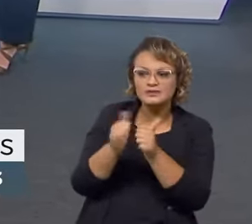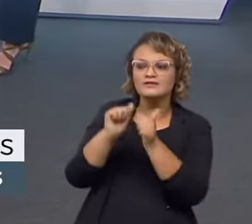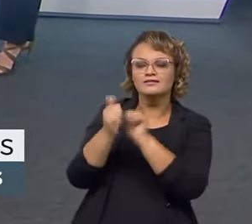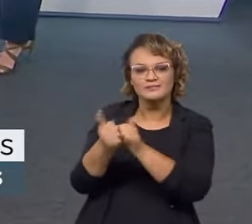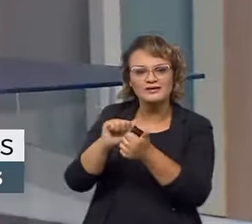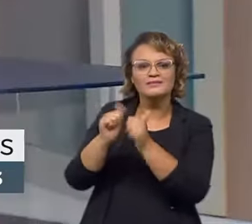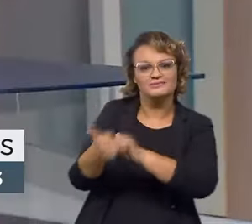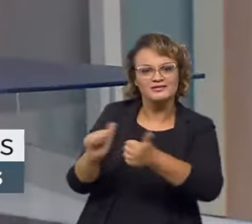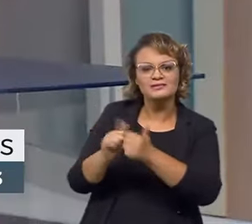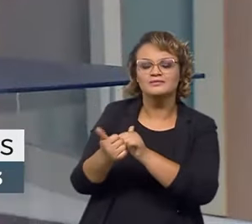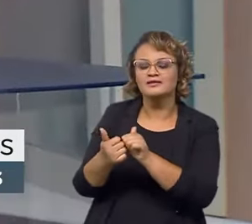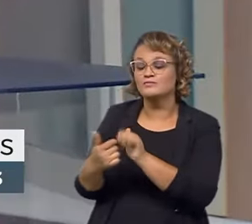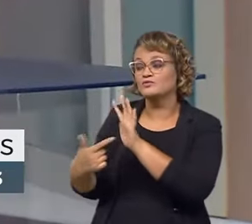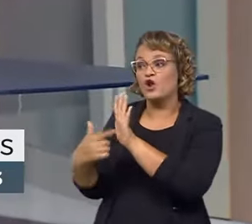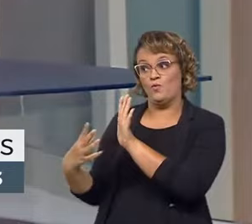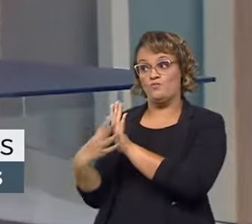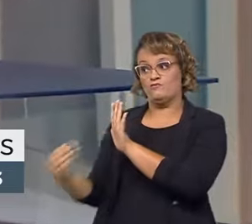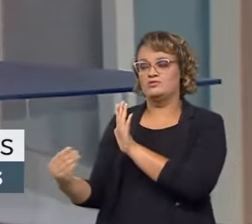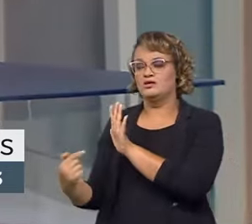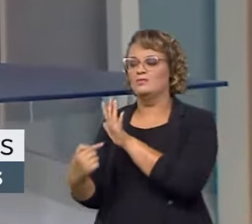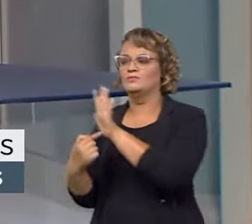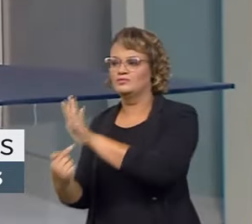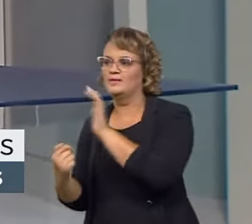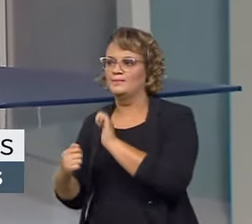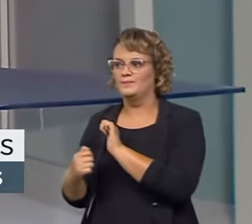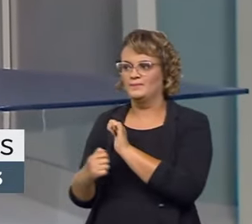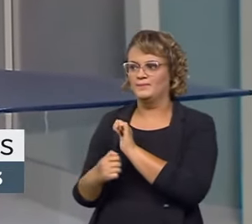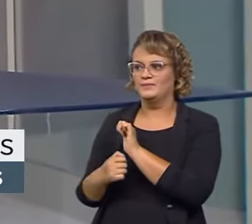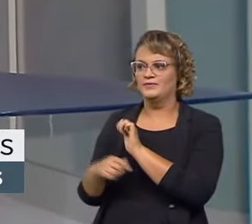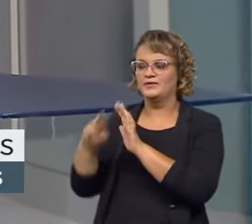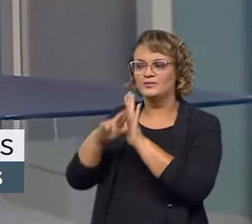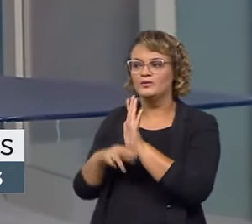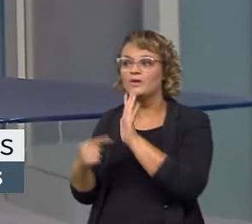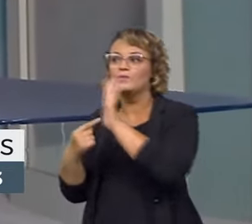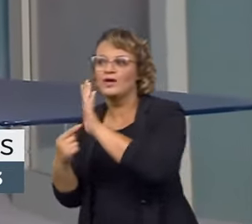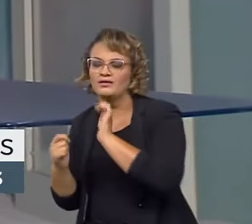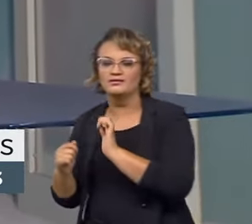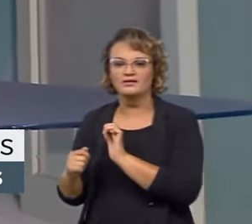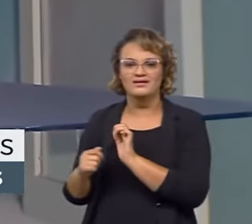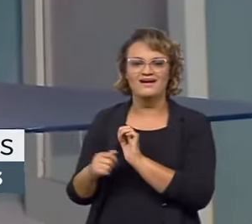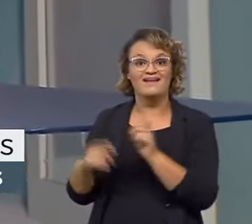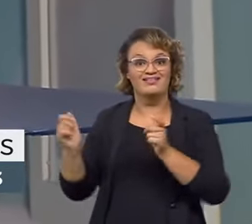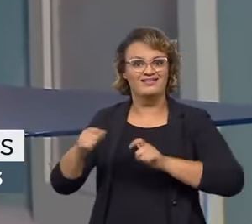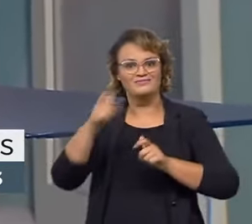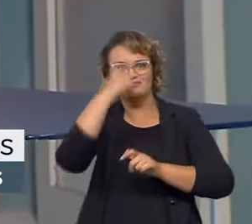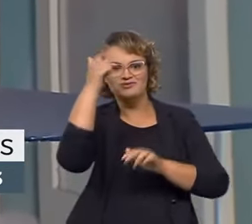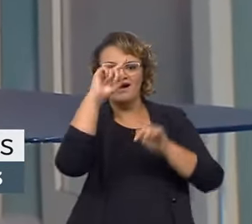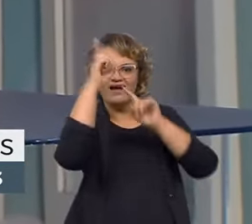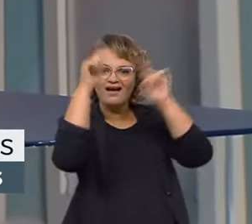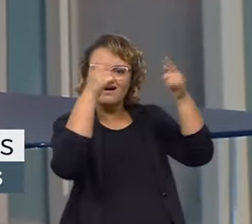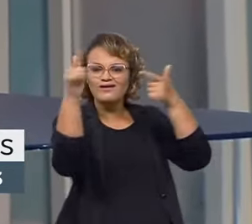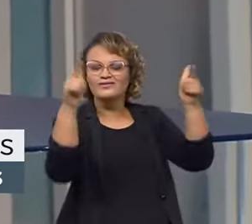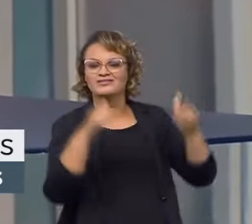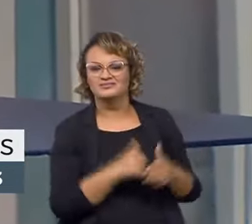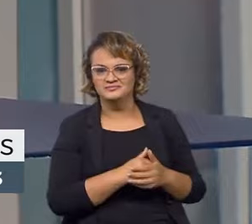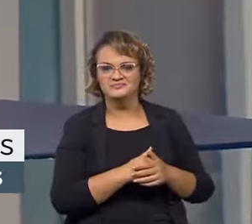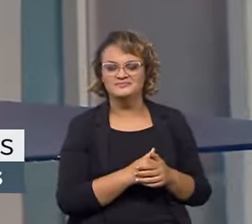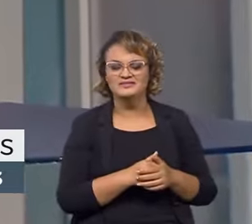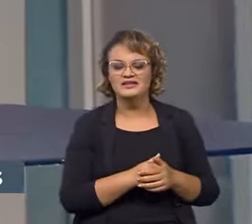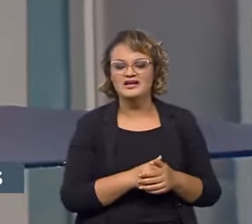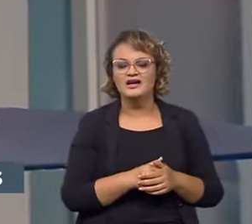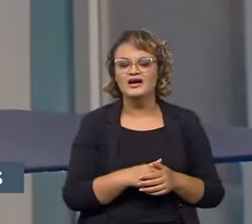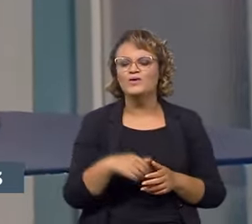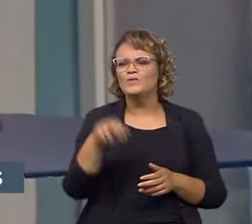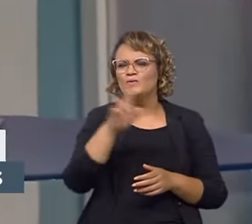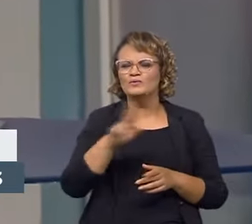para dentro desse modelo, dentro dessa nova forma de regulamentar, que permita até, usando ferramentas novas, como